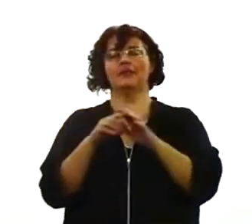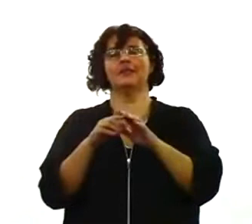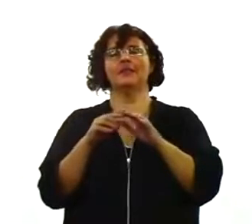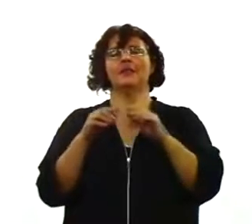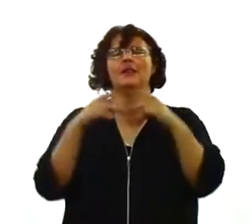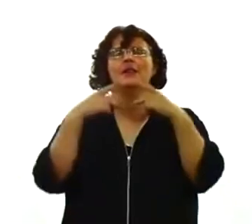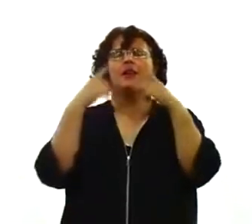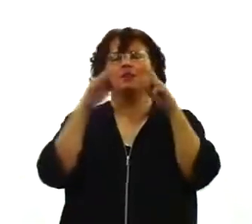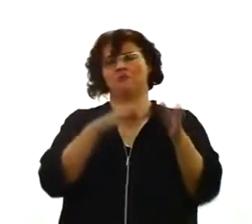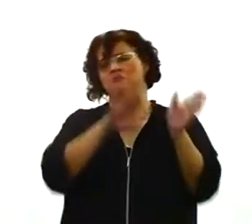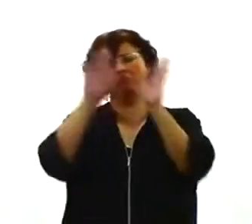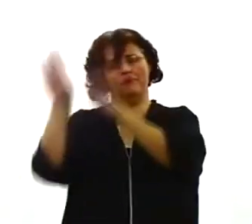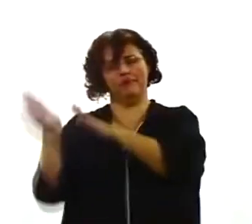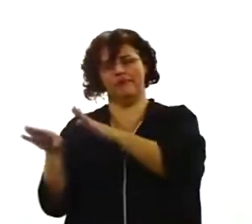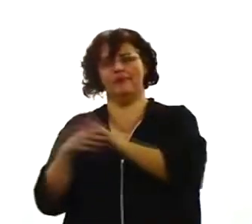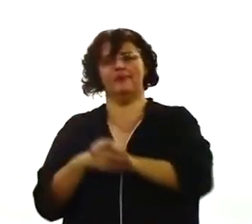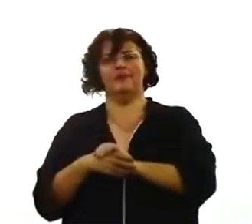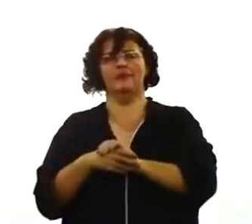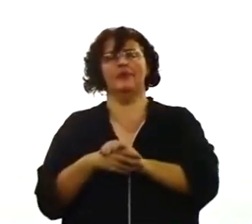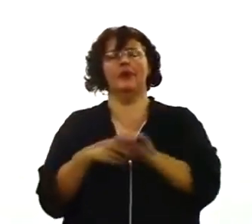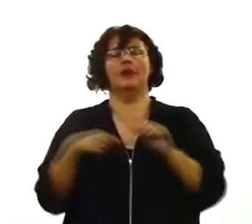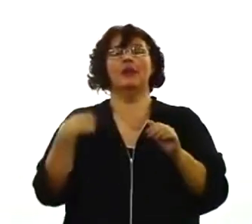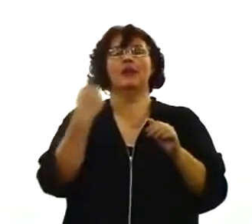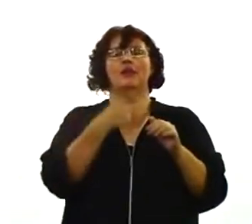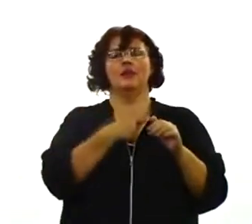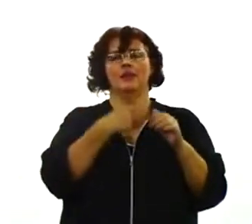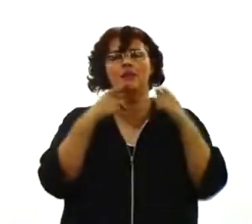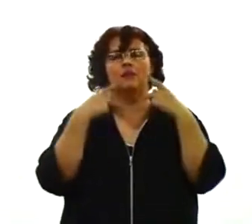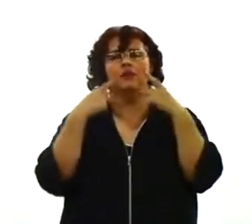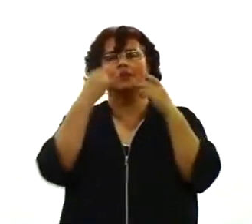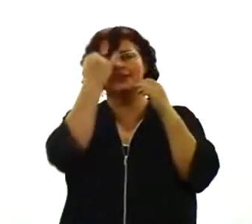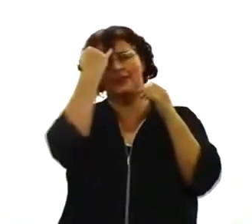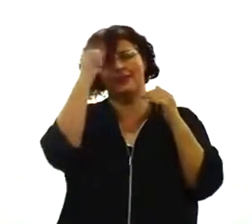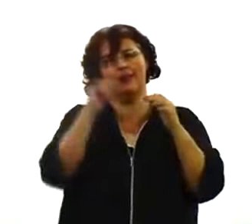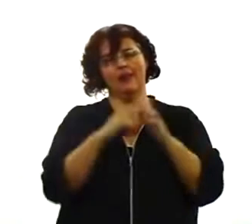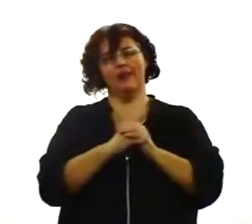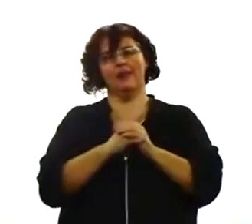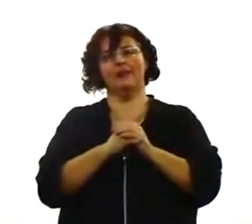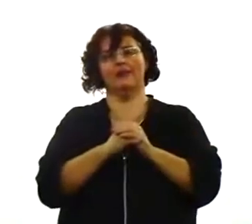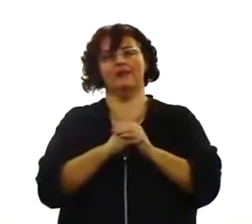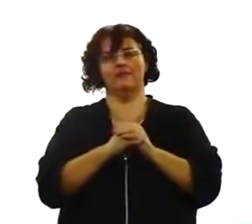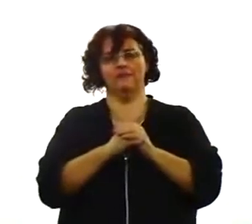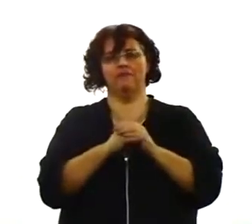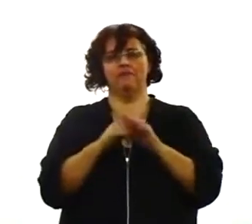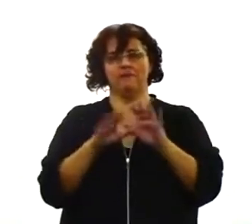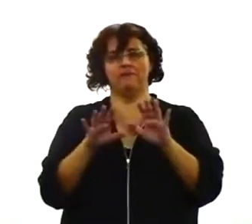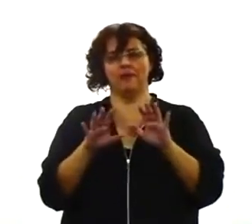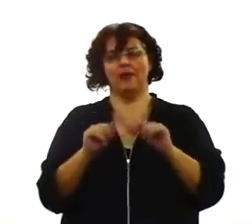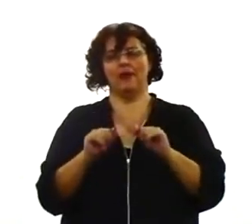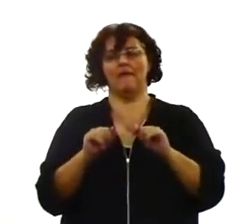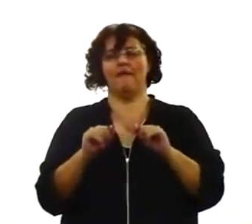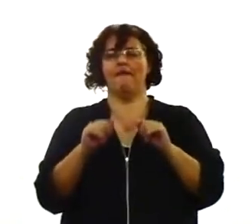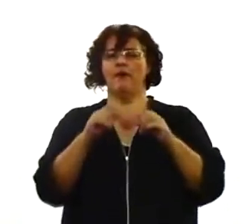que em determinado momento, os israelitas, eles tomavam um feixe, um feixe,